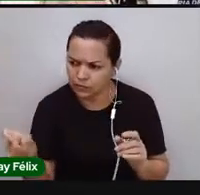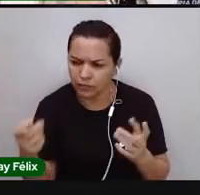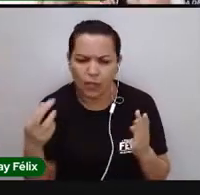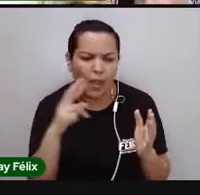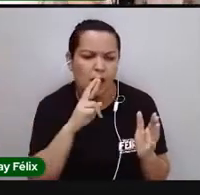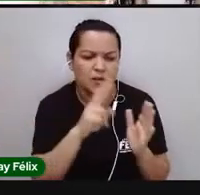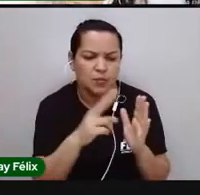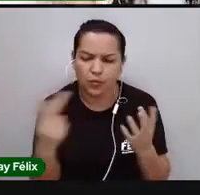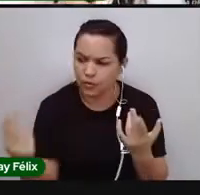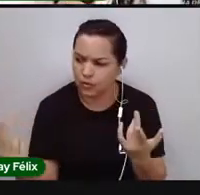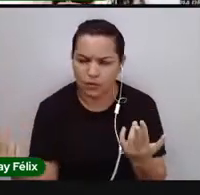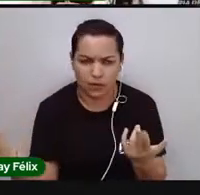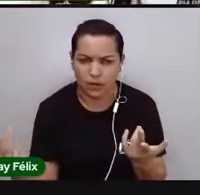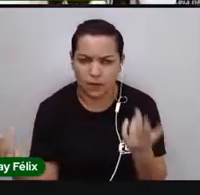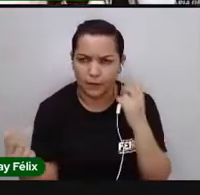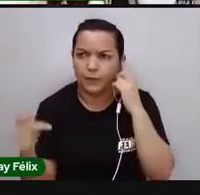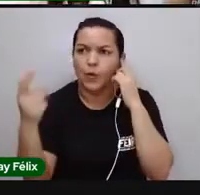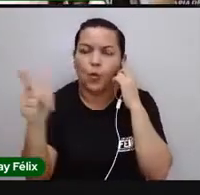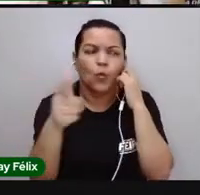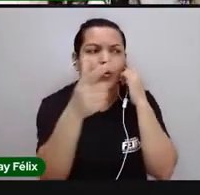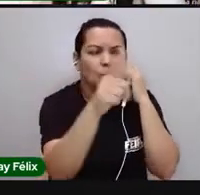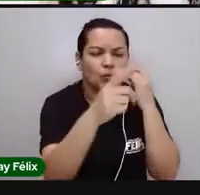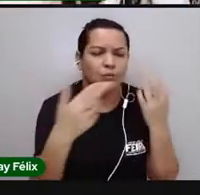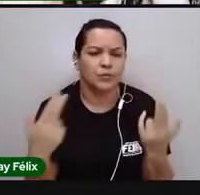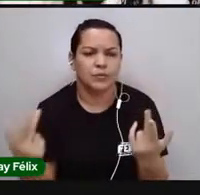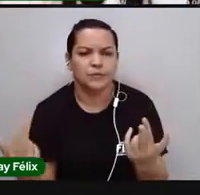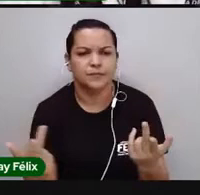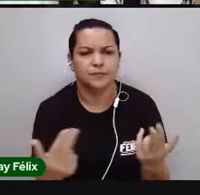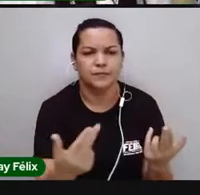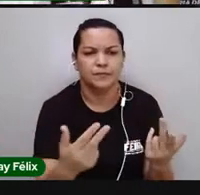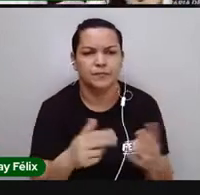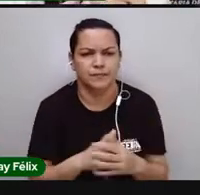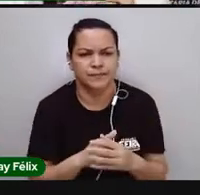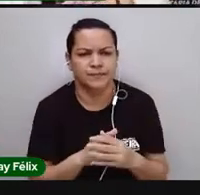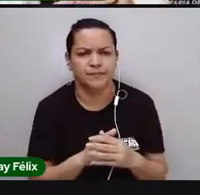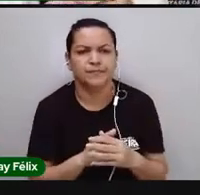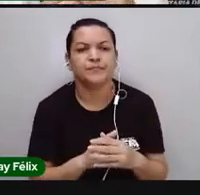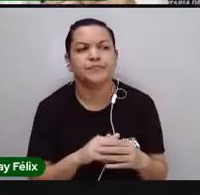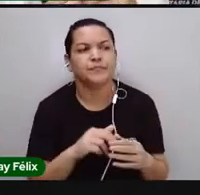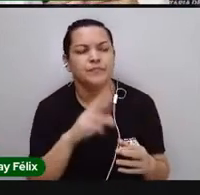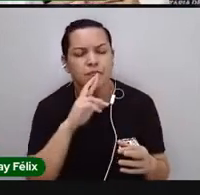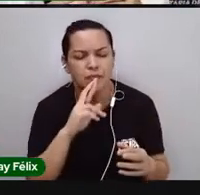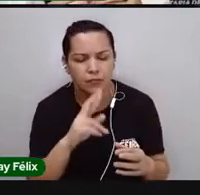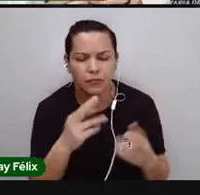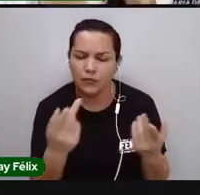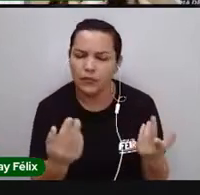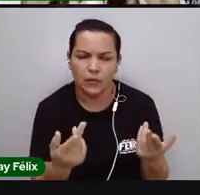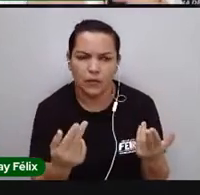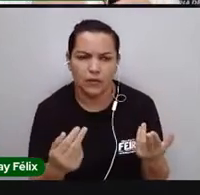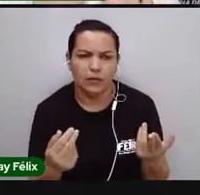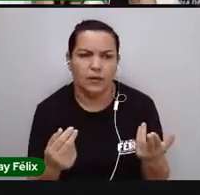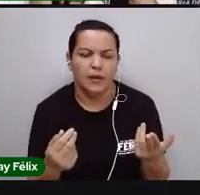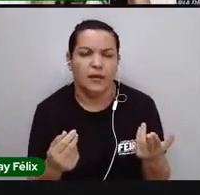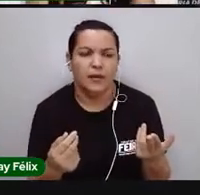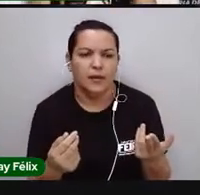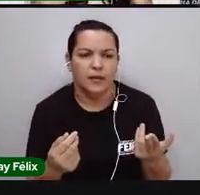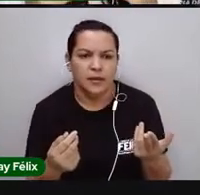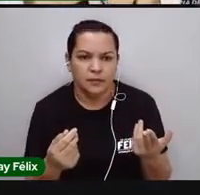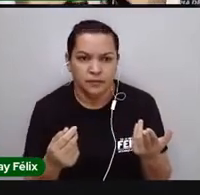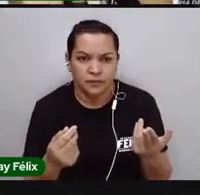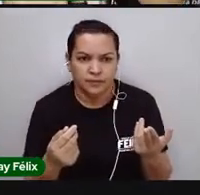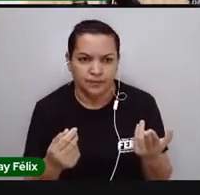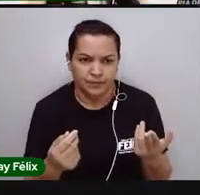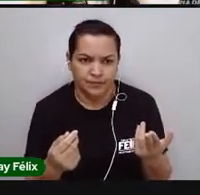mesma resposta, isso vai dando